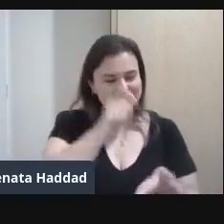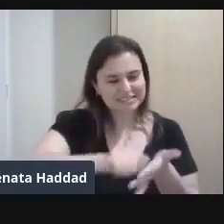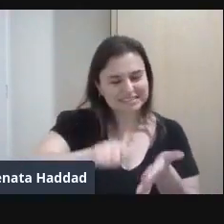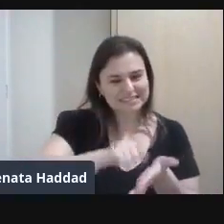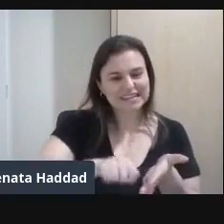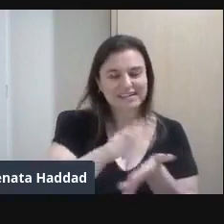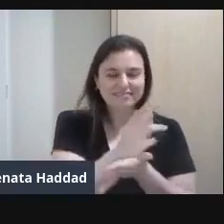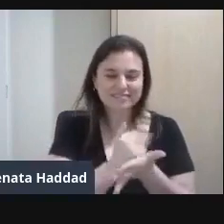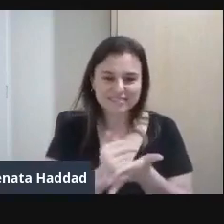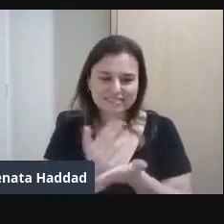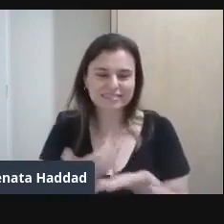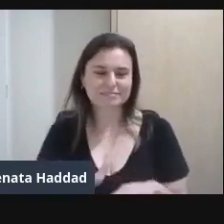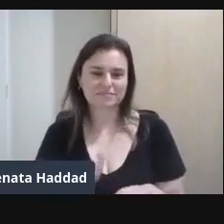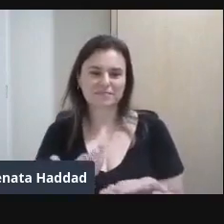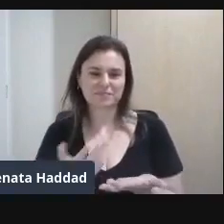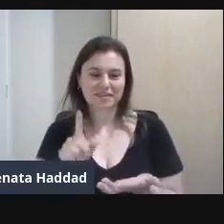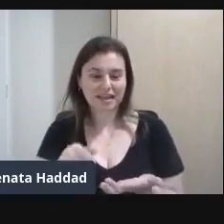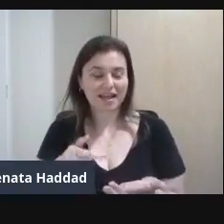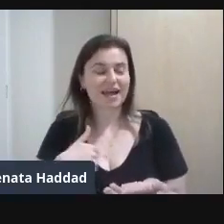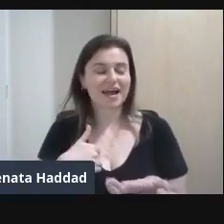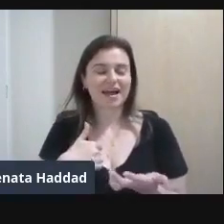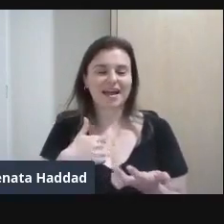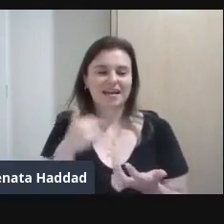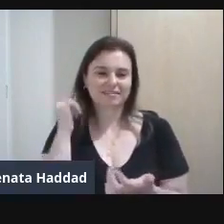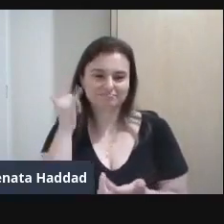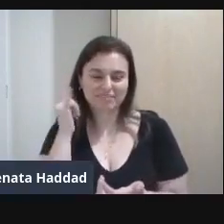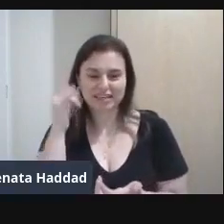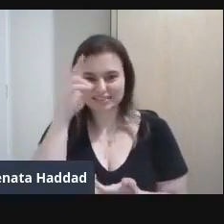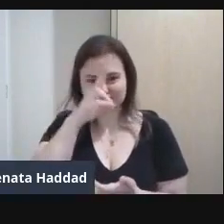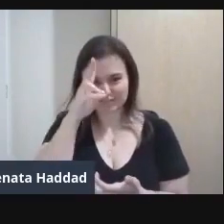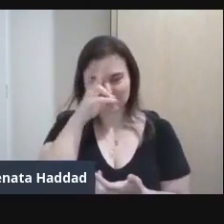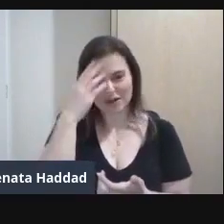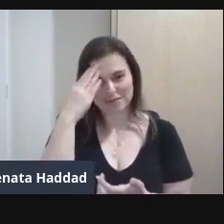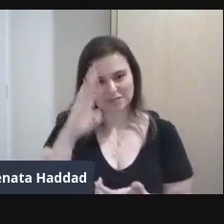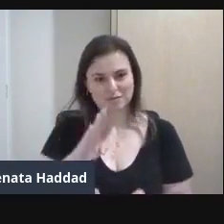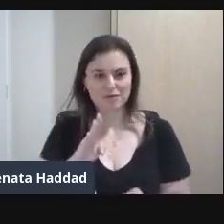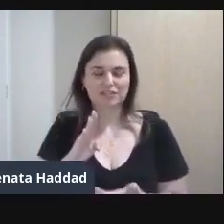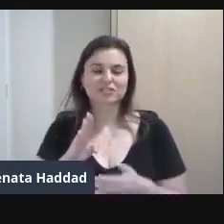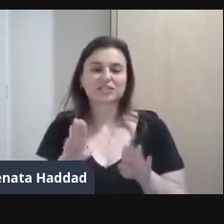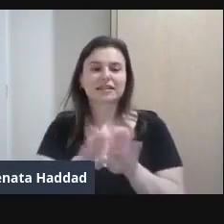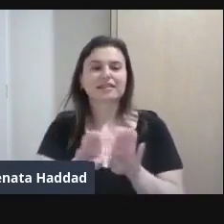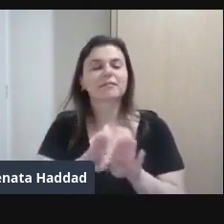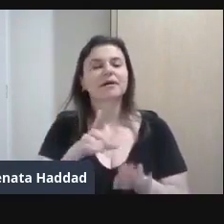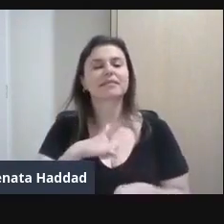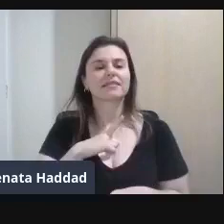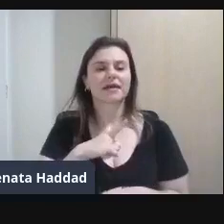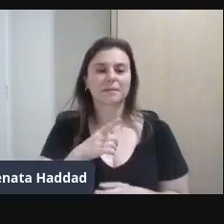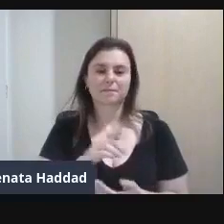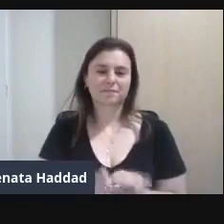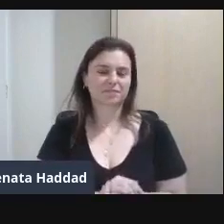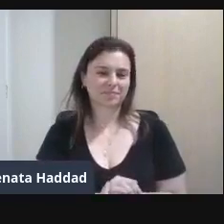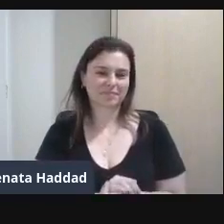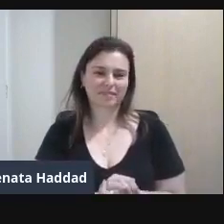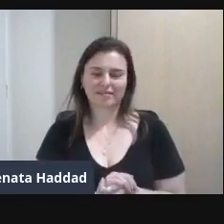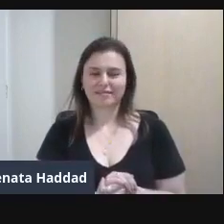artistas Da narração De história Principalmente Ela também tem Este Ela tem Nossa